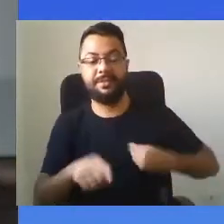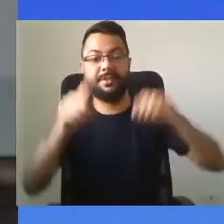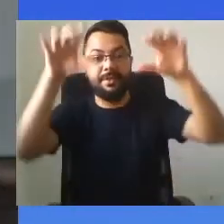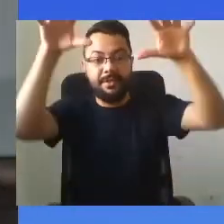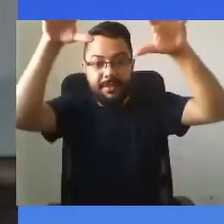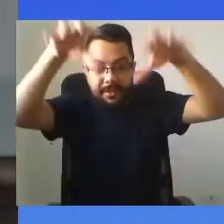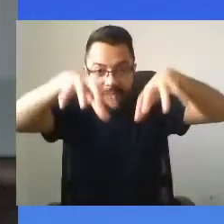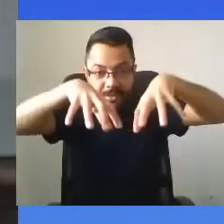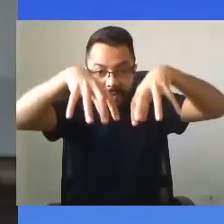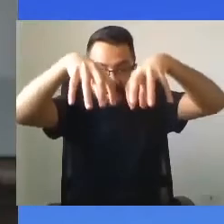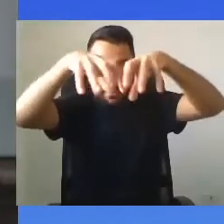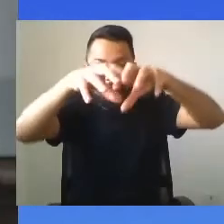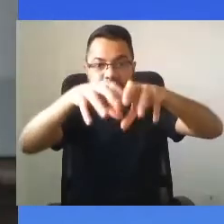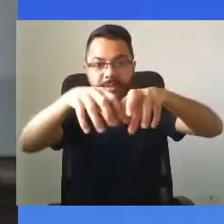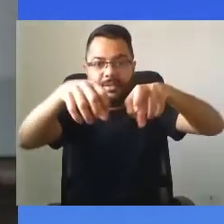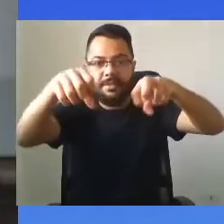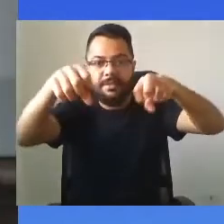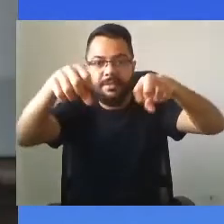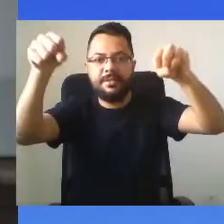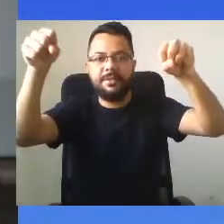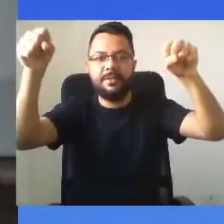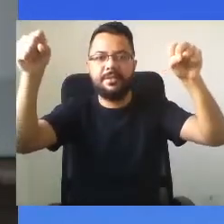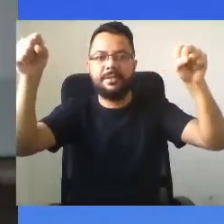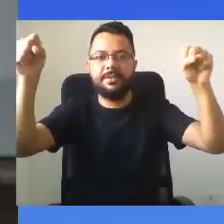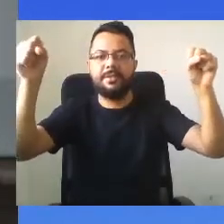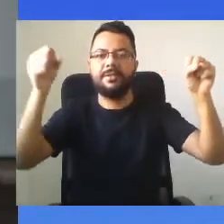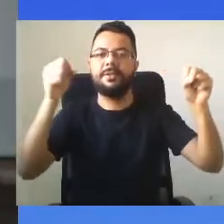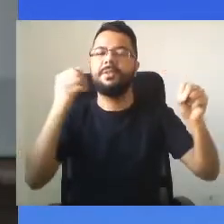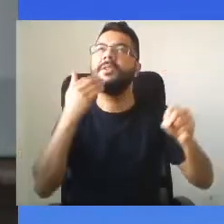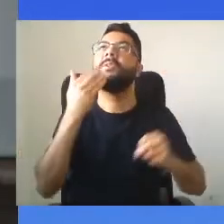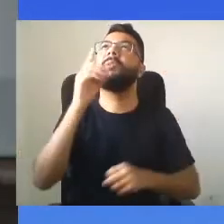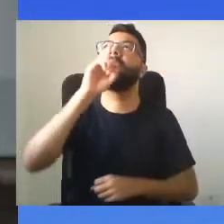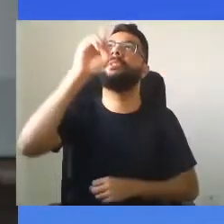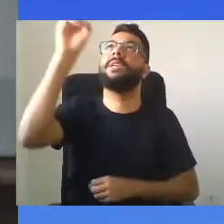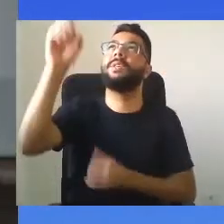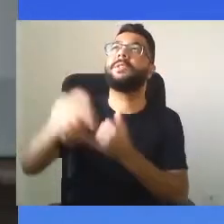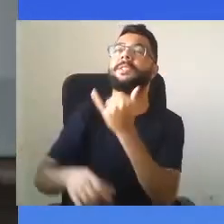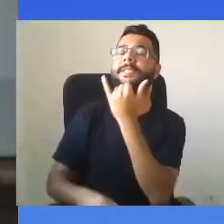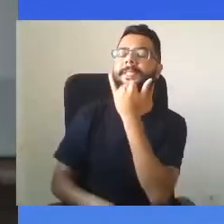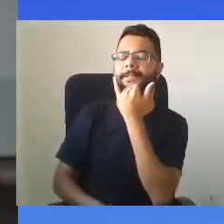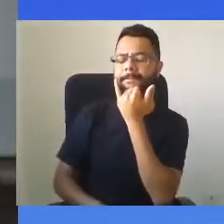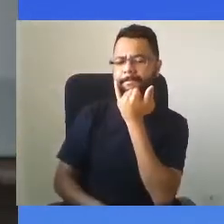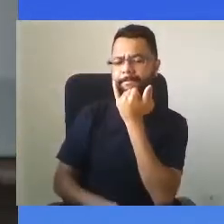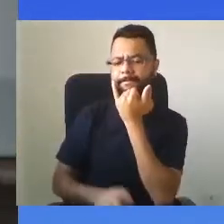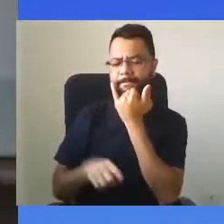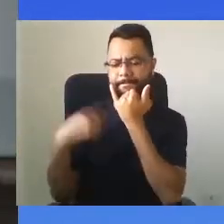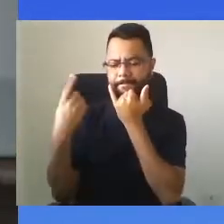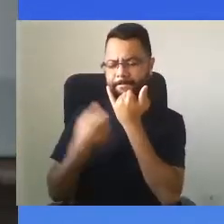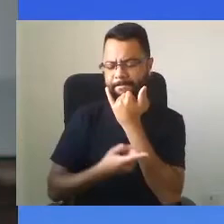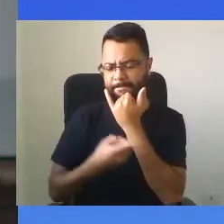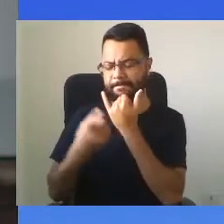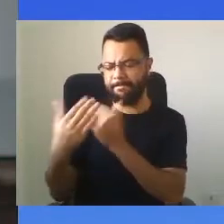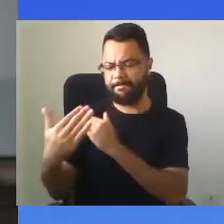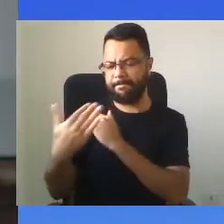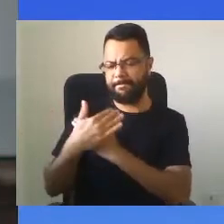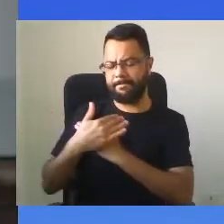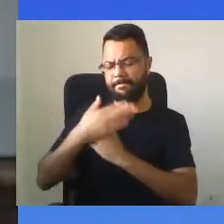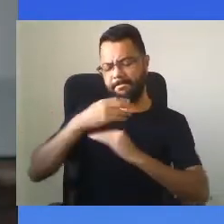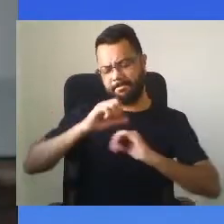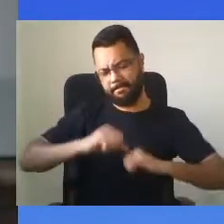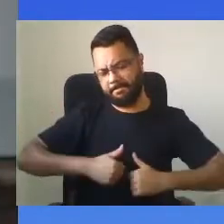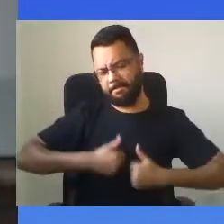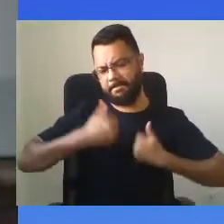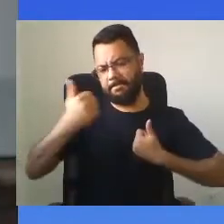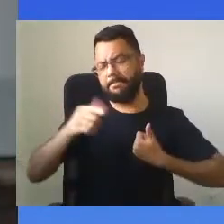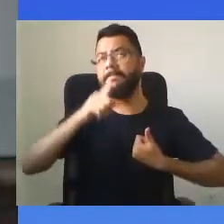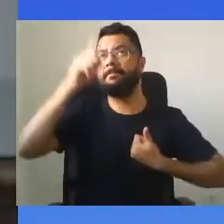eu te peço, Deus, desculpe que nos torne melhores como você sonhava com